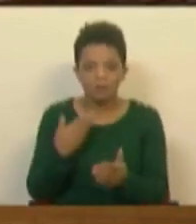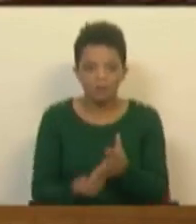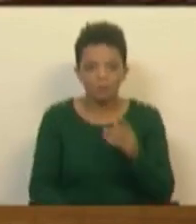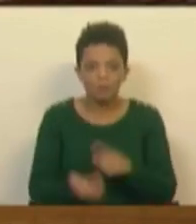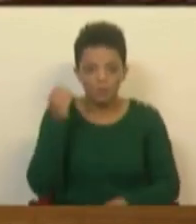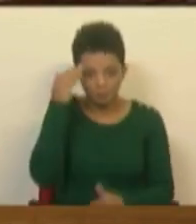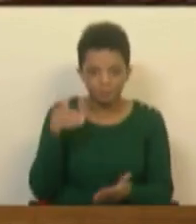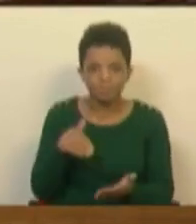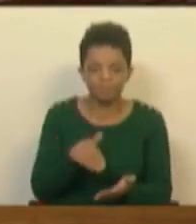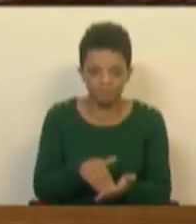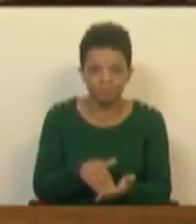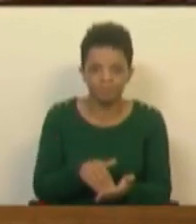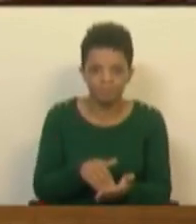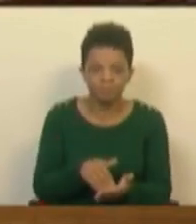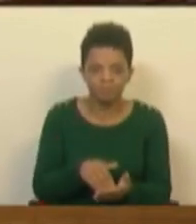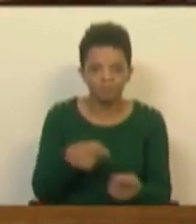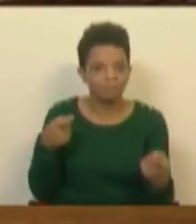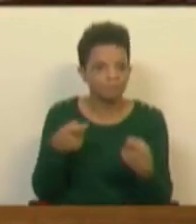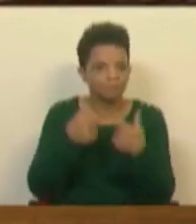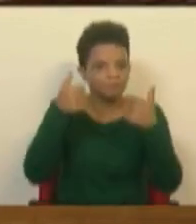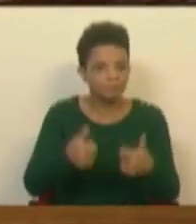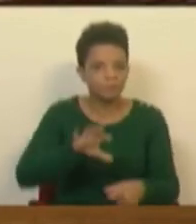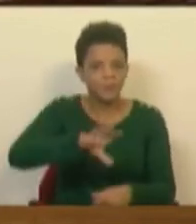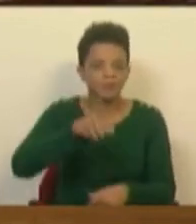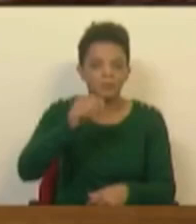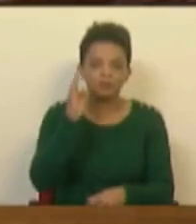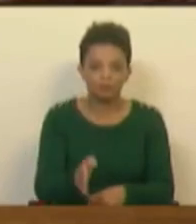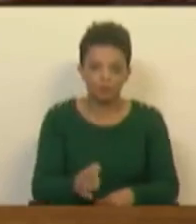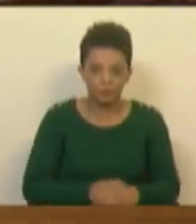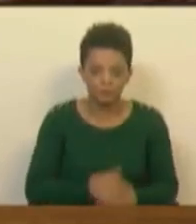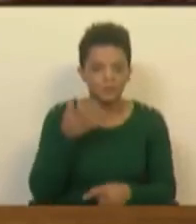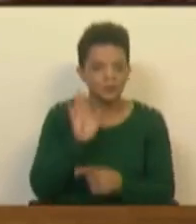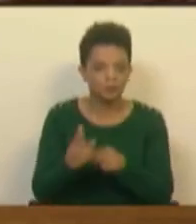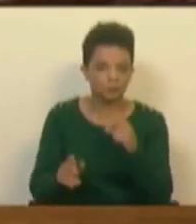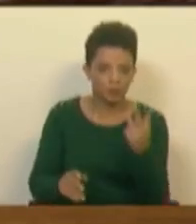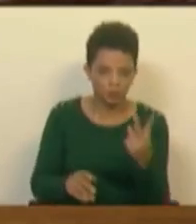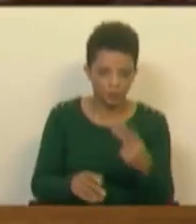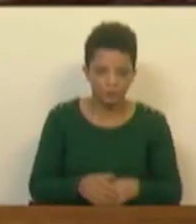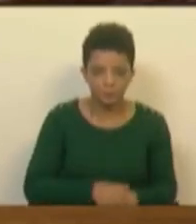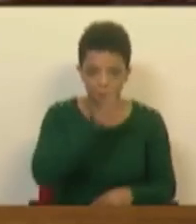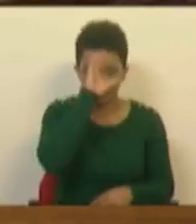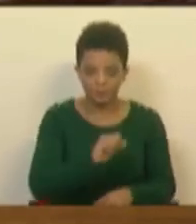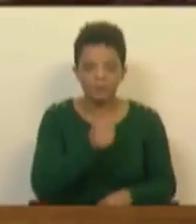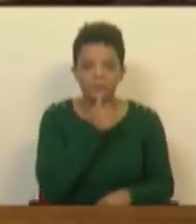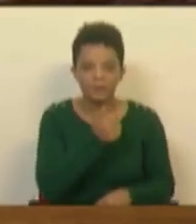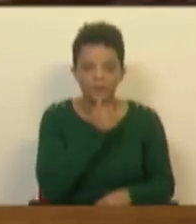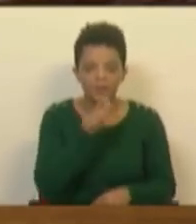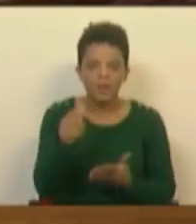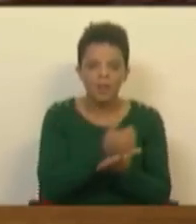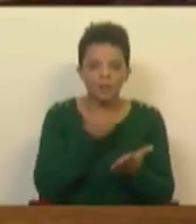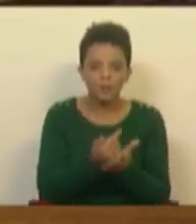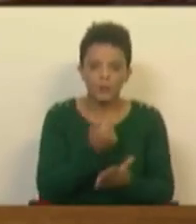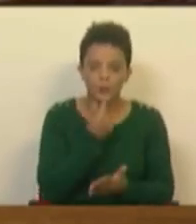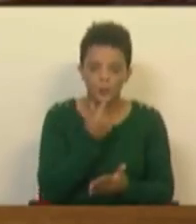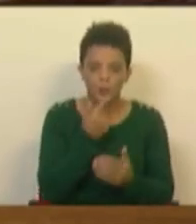um resultado que fosse mais eficaz para o nosso país e mais justo. Dou dois exemplos. O Governo define como lucros excessivos,